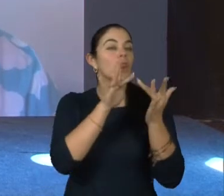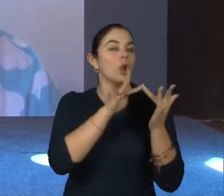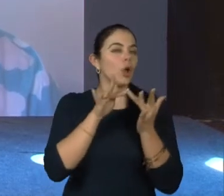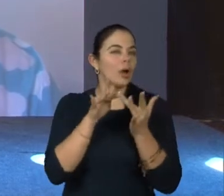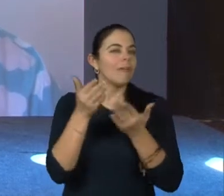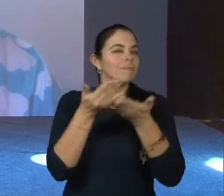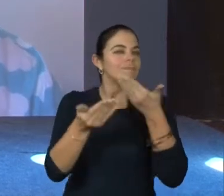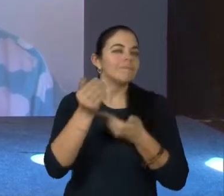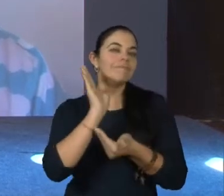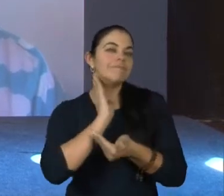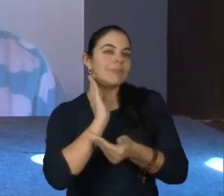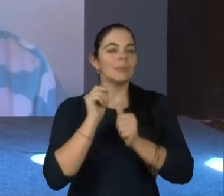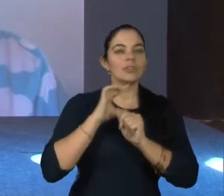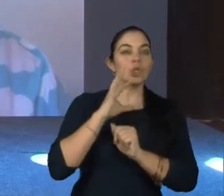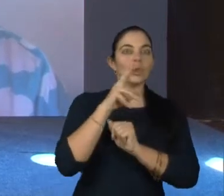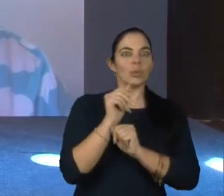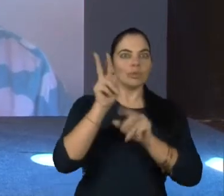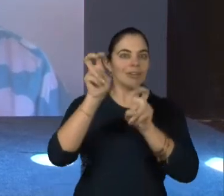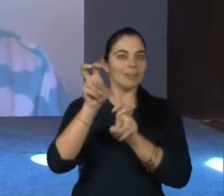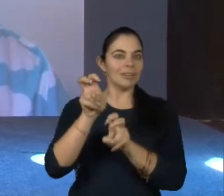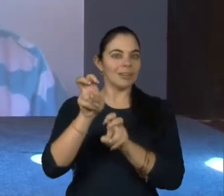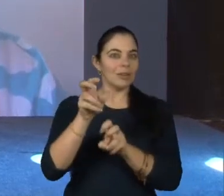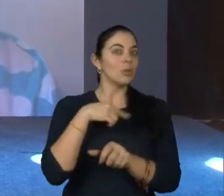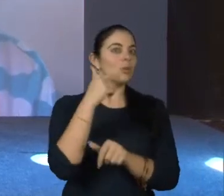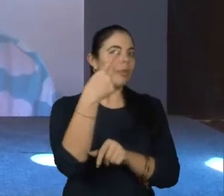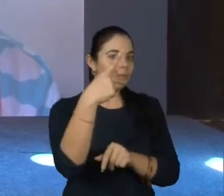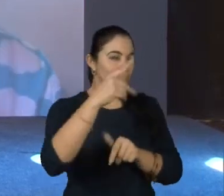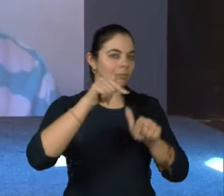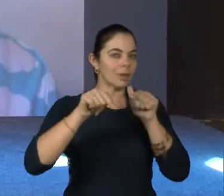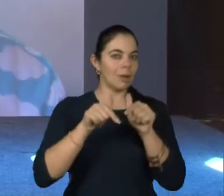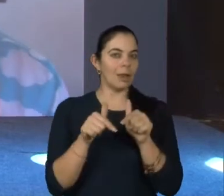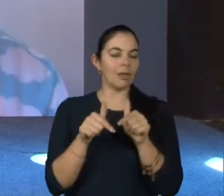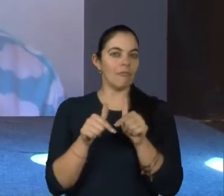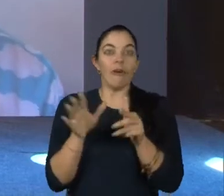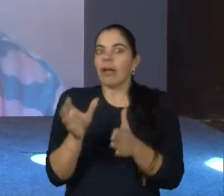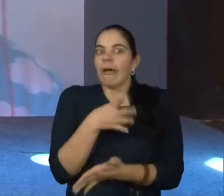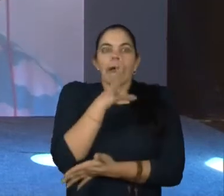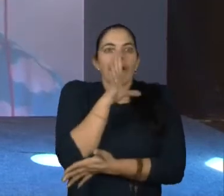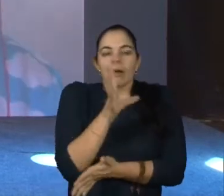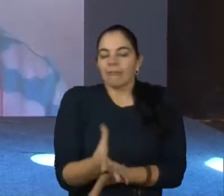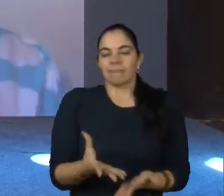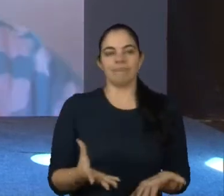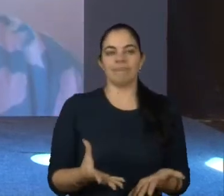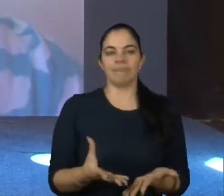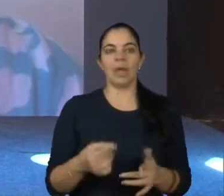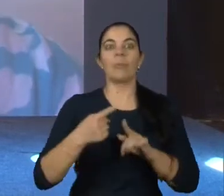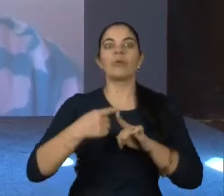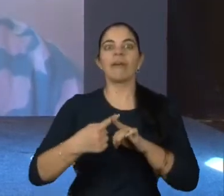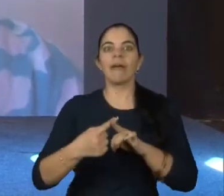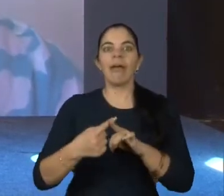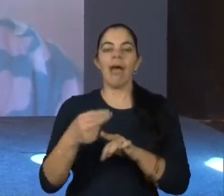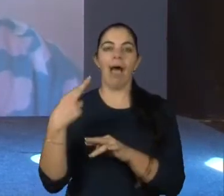figurinhas sobre o seu trabalho. É incrível, porque a Rebeca, ela